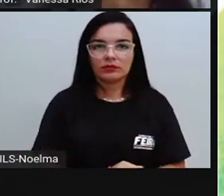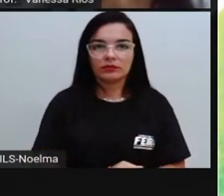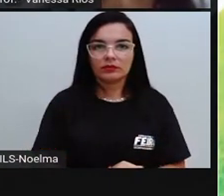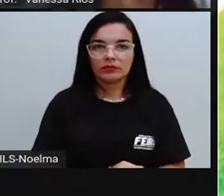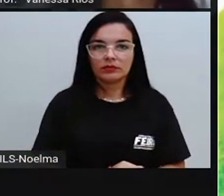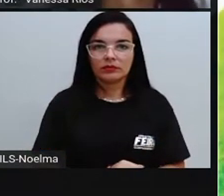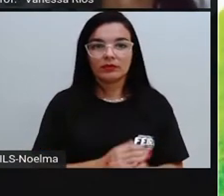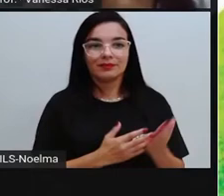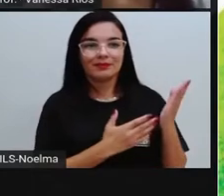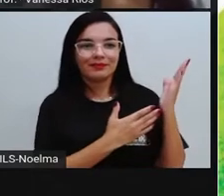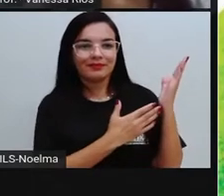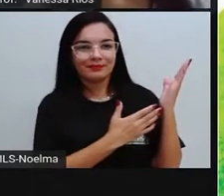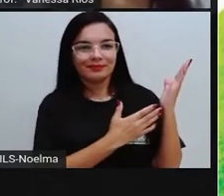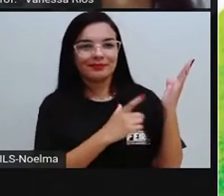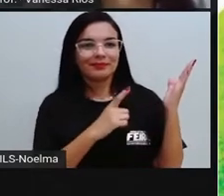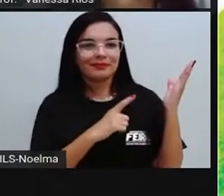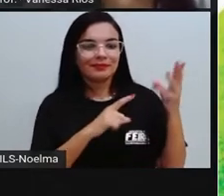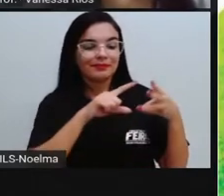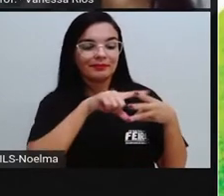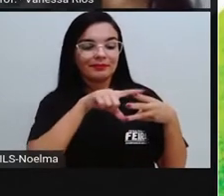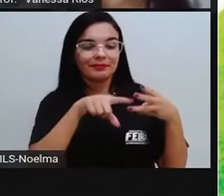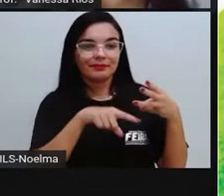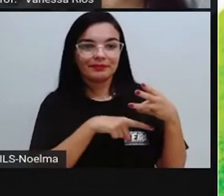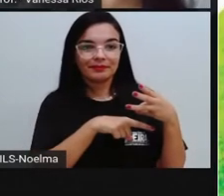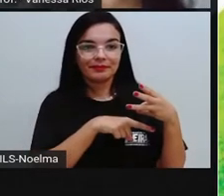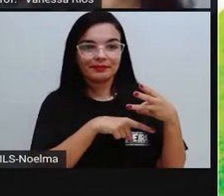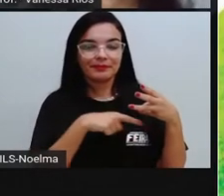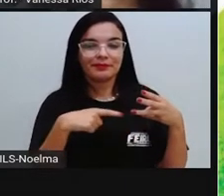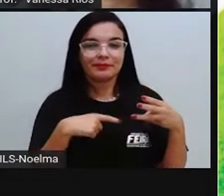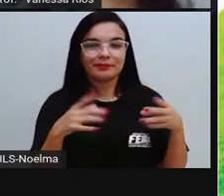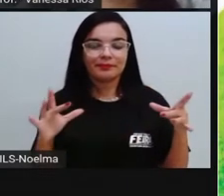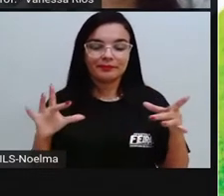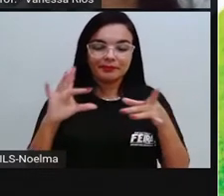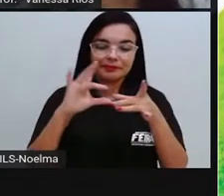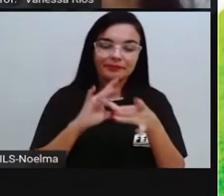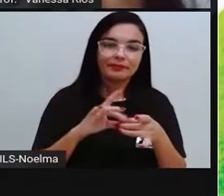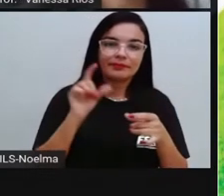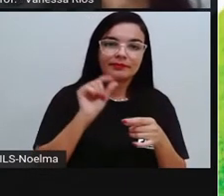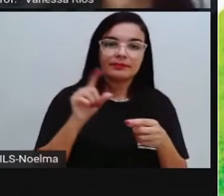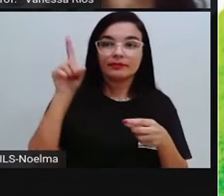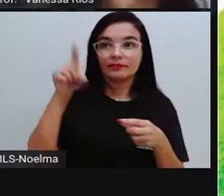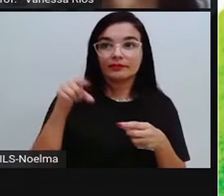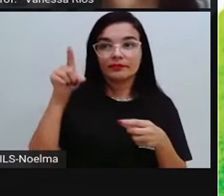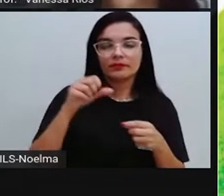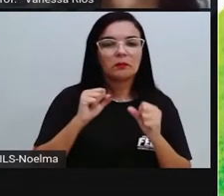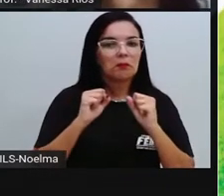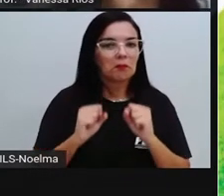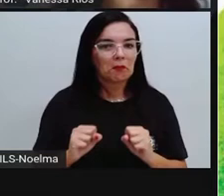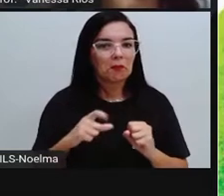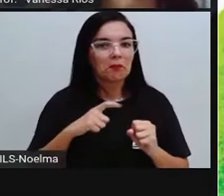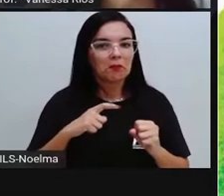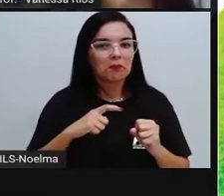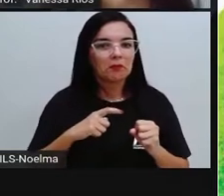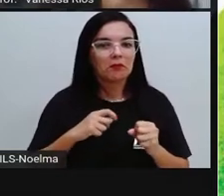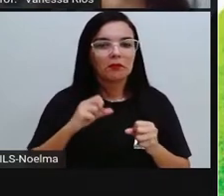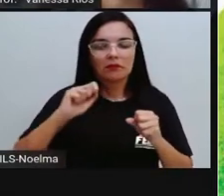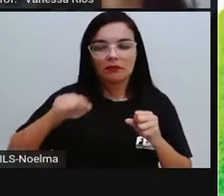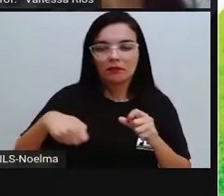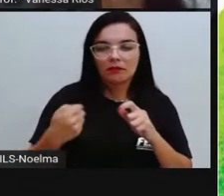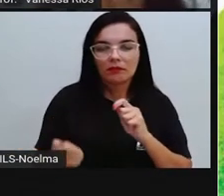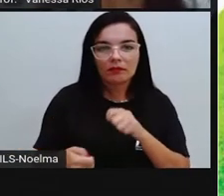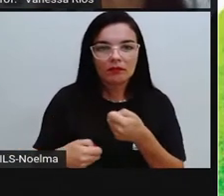E aí a gente percebe que as palavras em relação à sílaba tônica, elas podem ser classificadas em